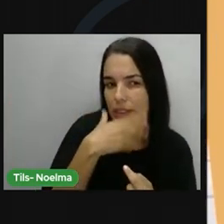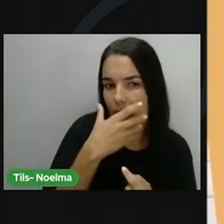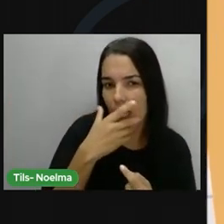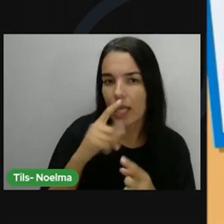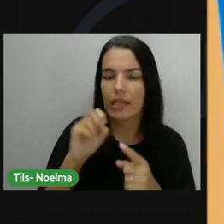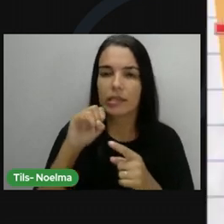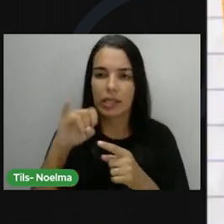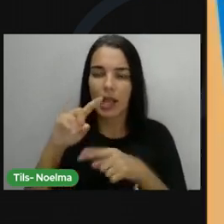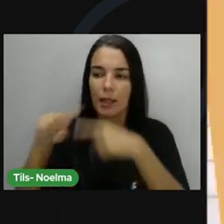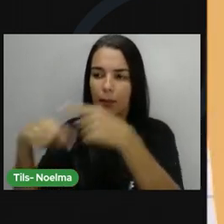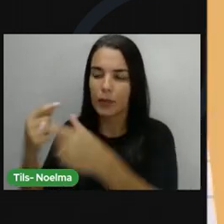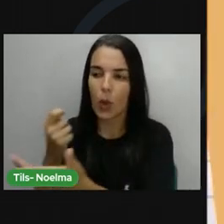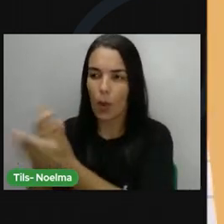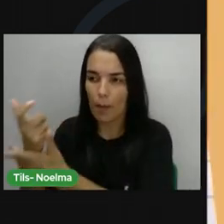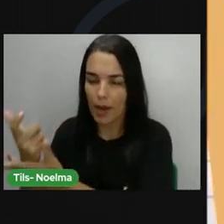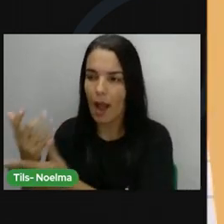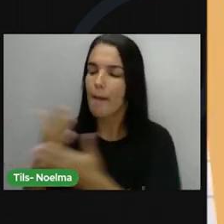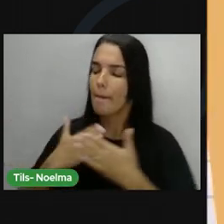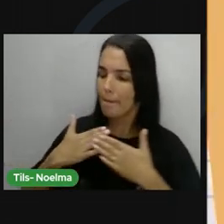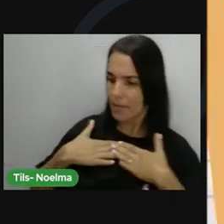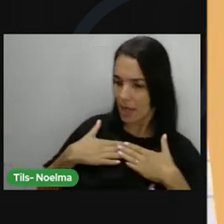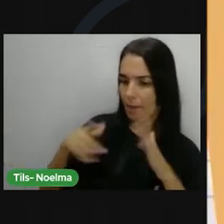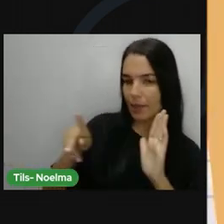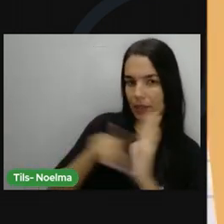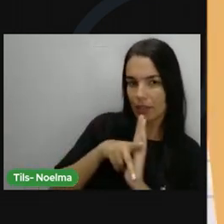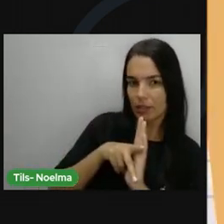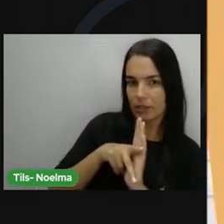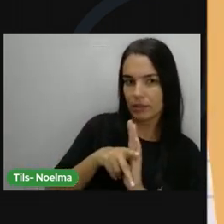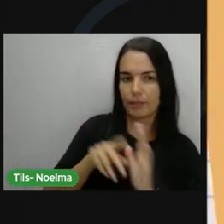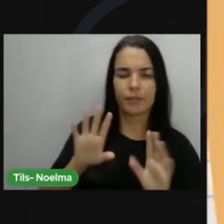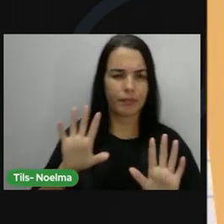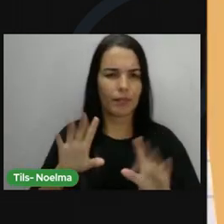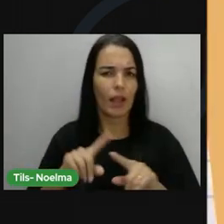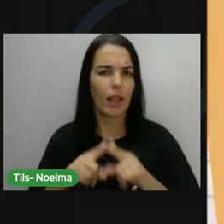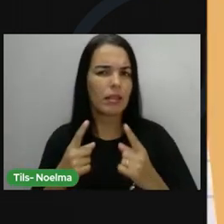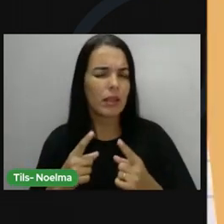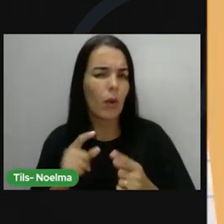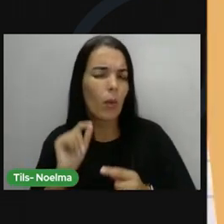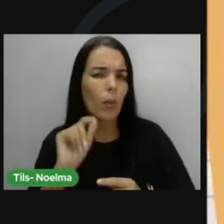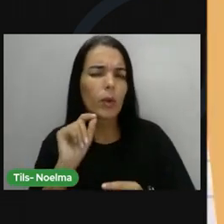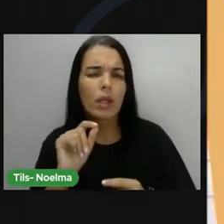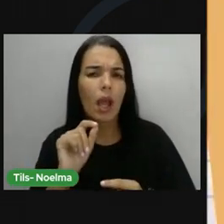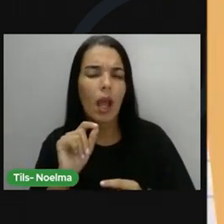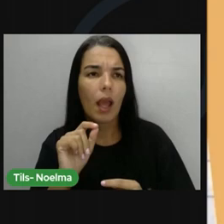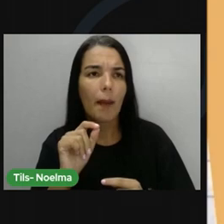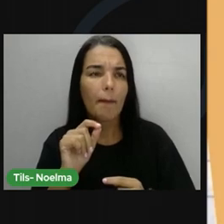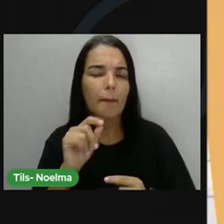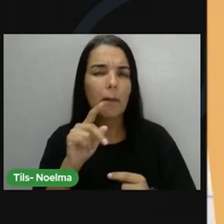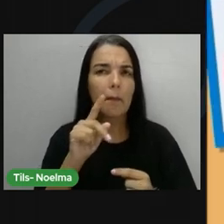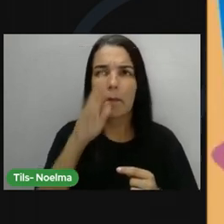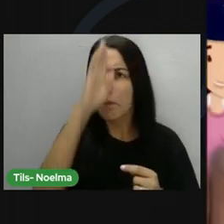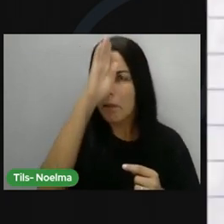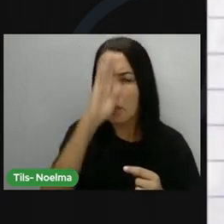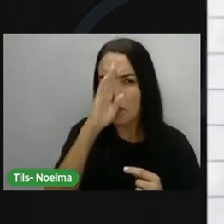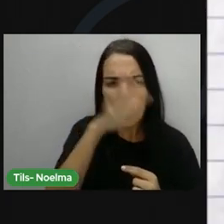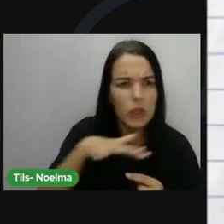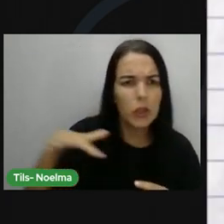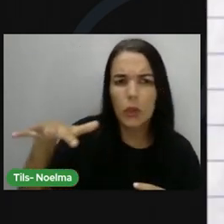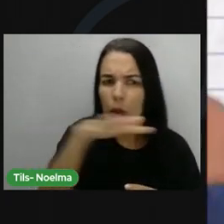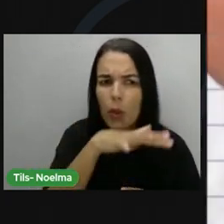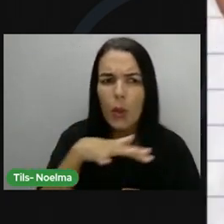patrimônio. Mas Pedro ainda tinha uma dúvida. Então ele disse, mas o patrimônio público é um patrimônio de todo mundo?